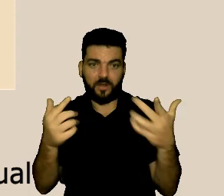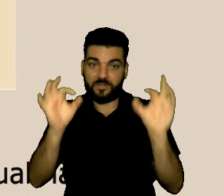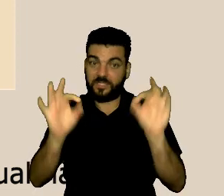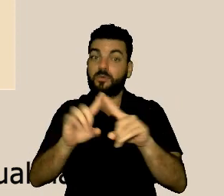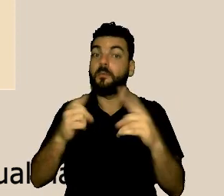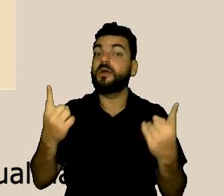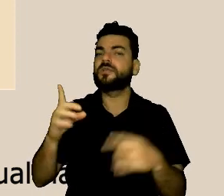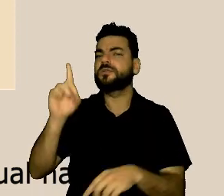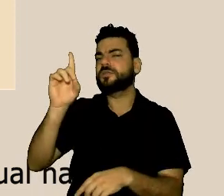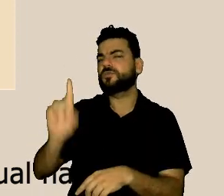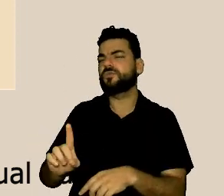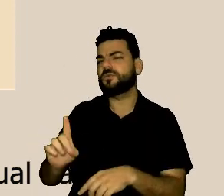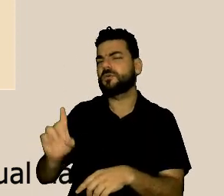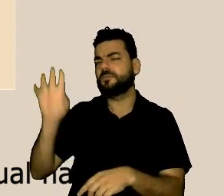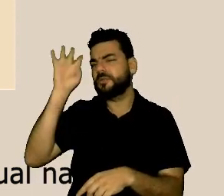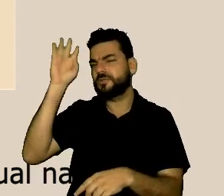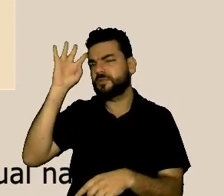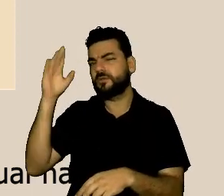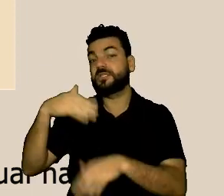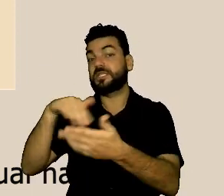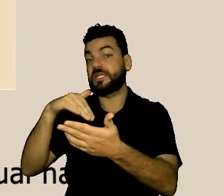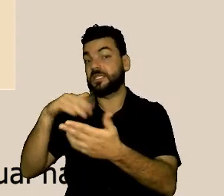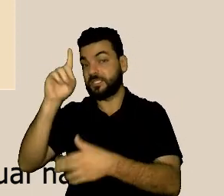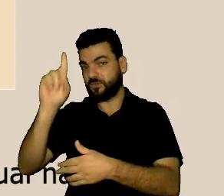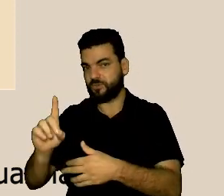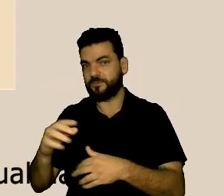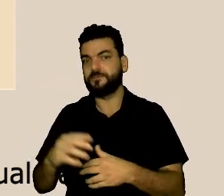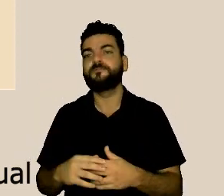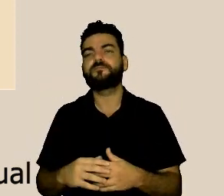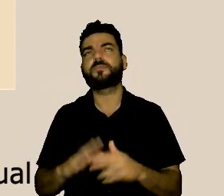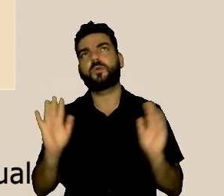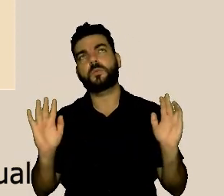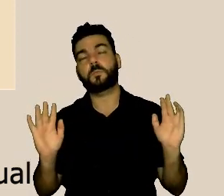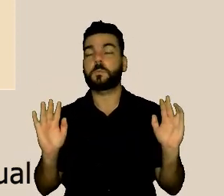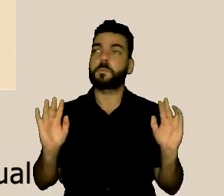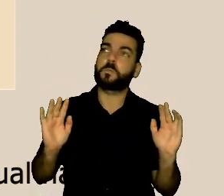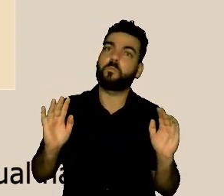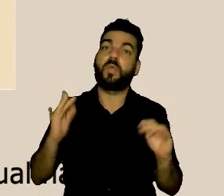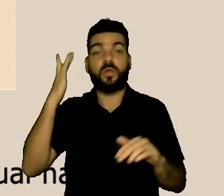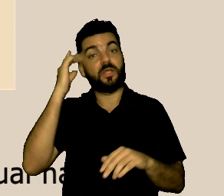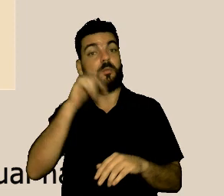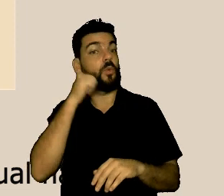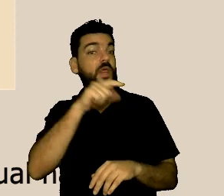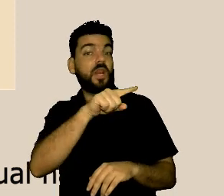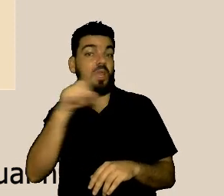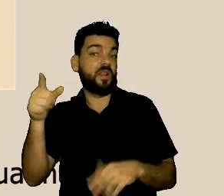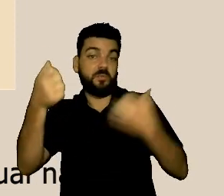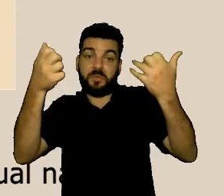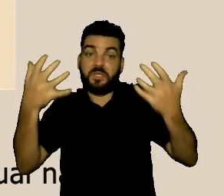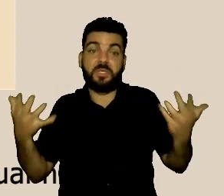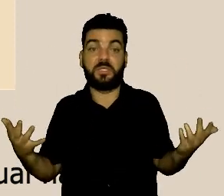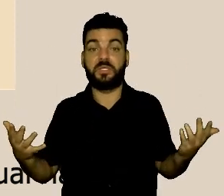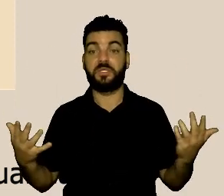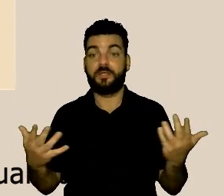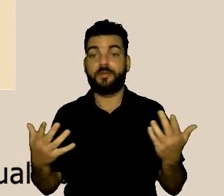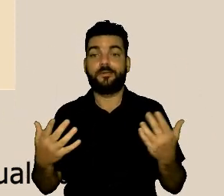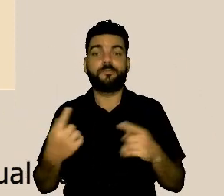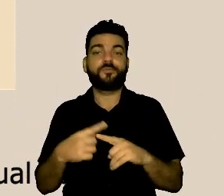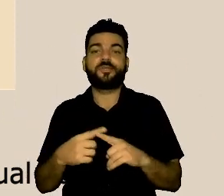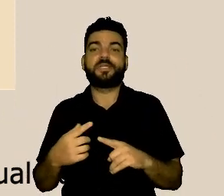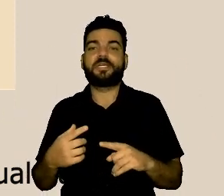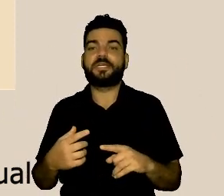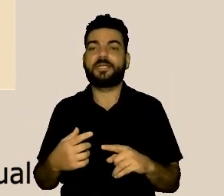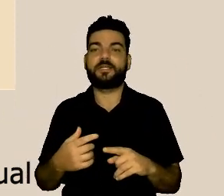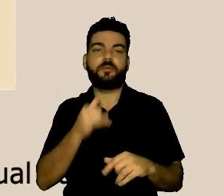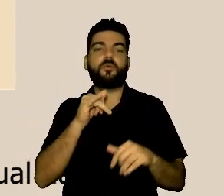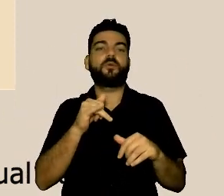diretora, à época da Secretaria de Gestão de Pessoas, falou, olha, doutora, as meninas sempre dizem, porque não adianta nada a gente tirar,